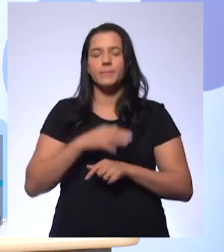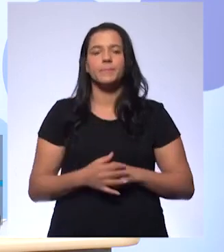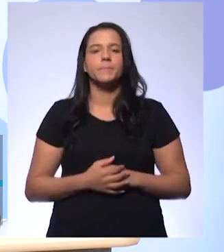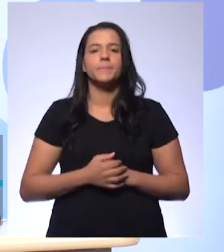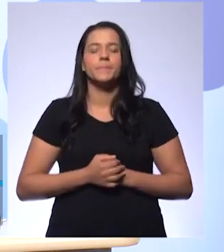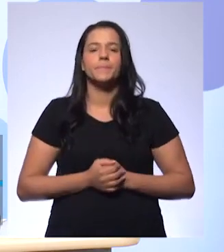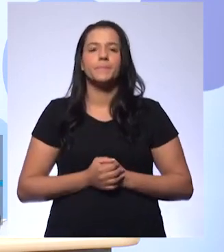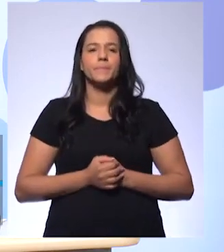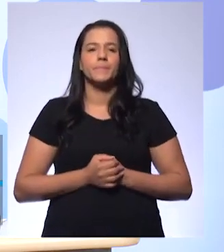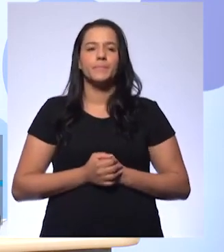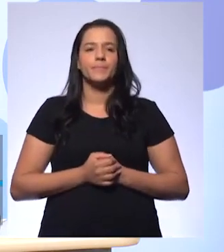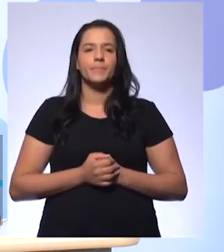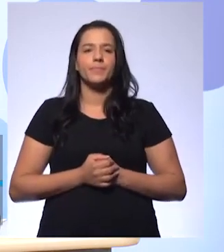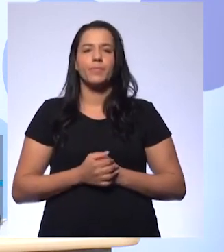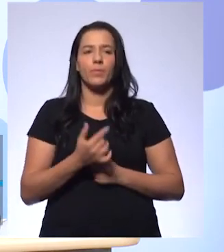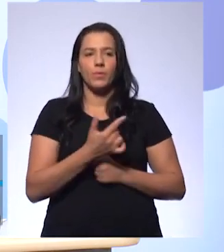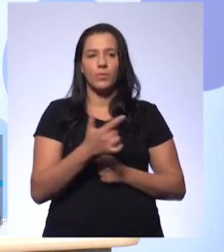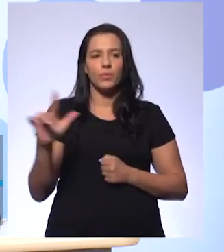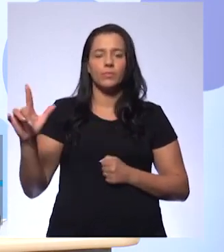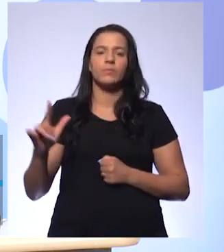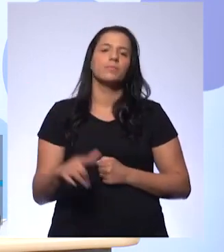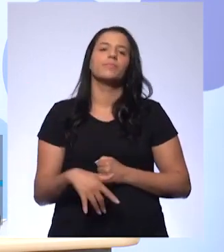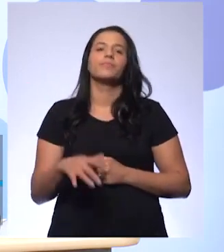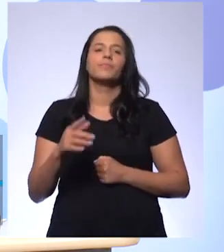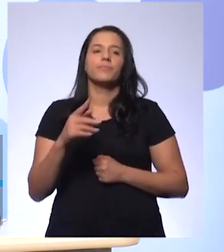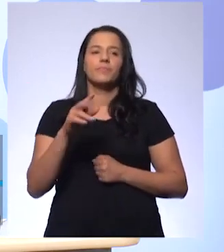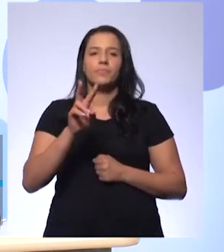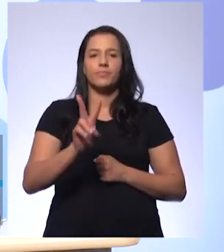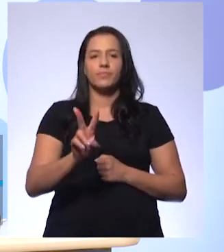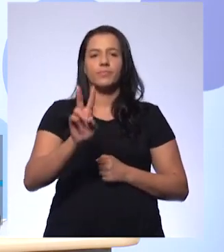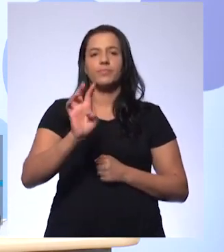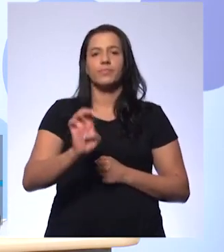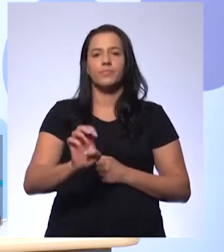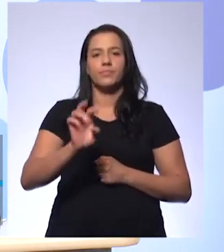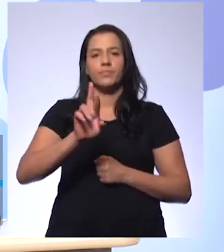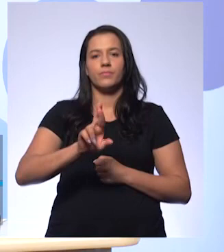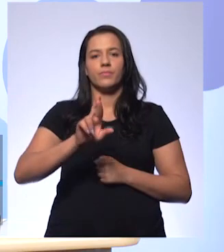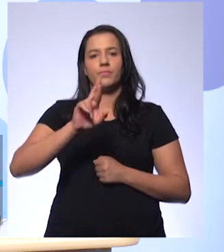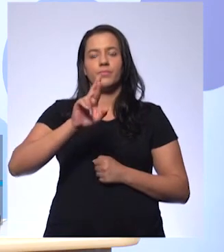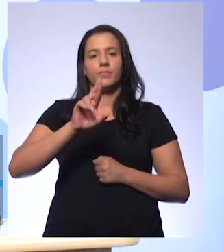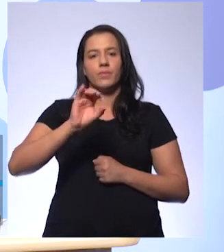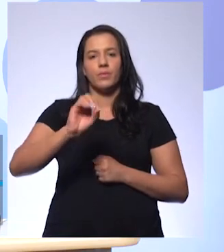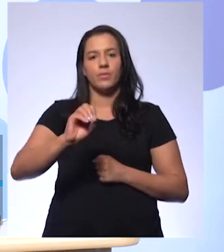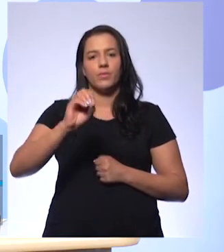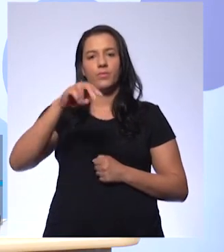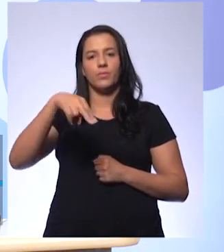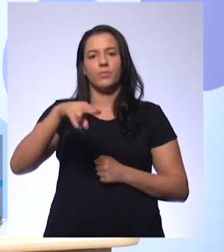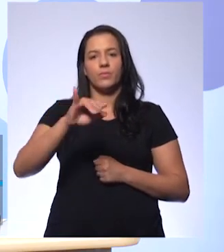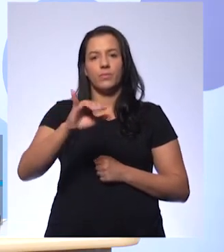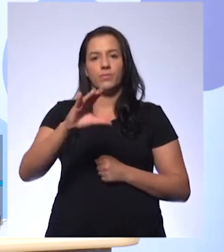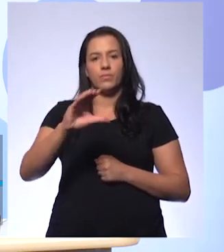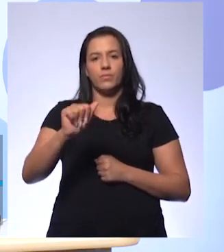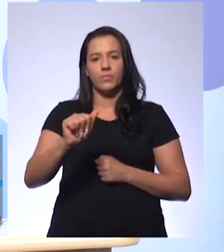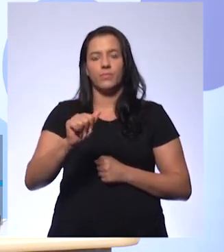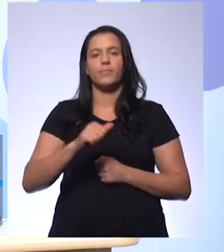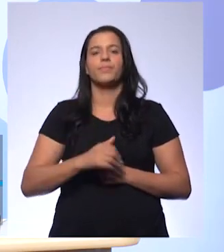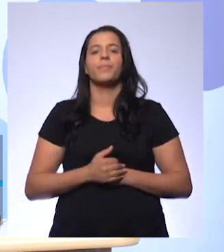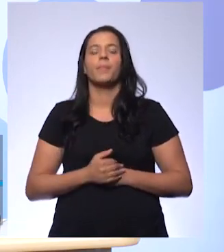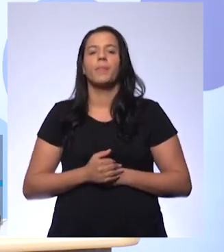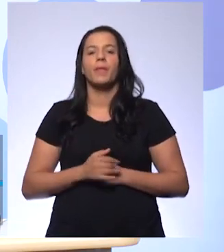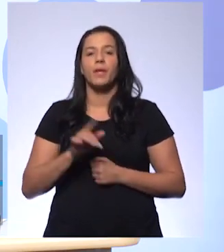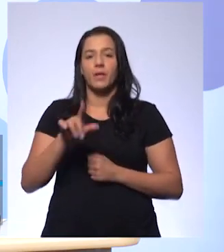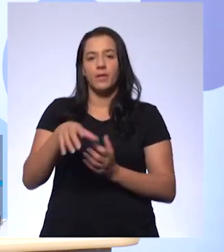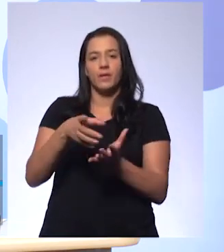É... Primeiro presente, a Verônica. Tá ok, Verônica. anotado aqui. Tá anotado aqui a presença, tá bom? Os